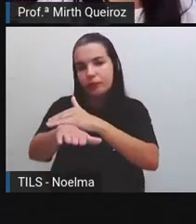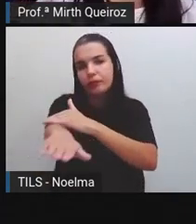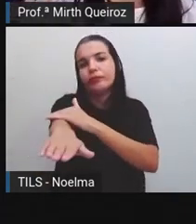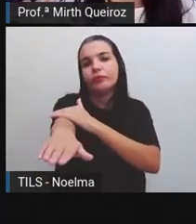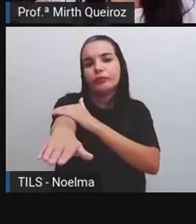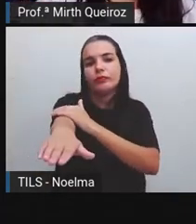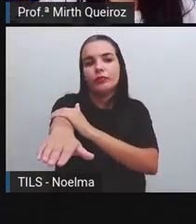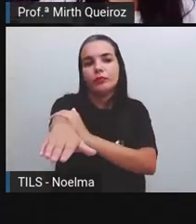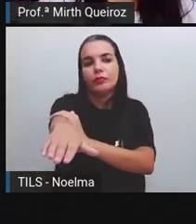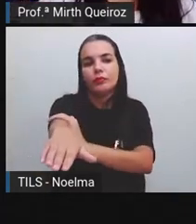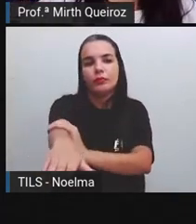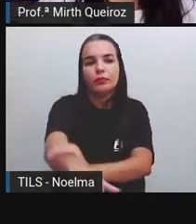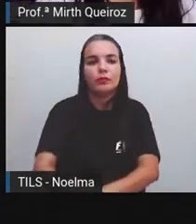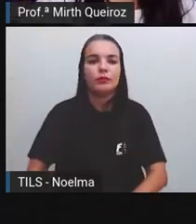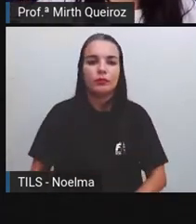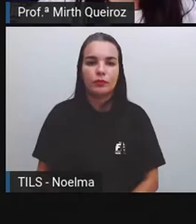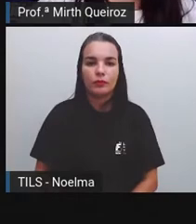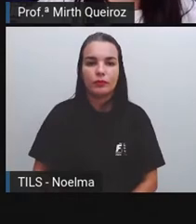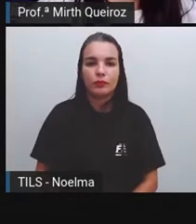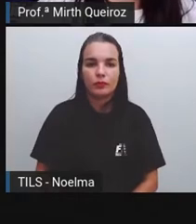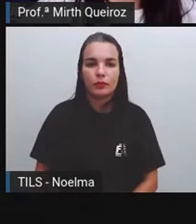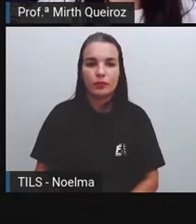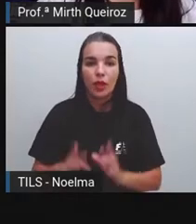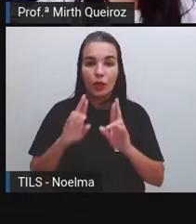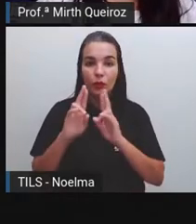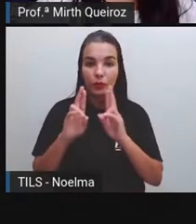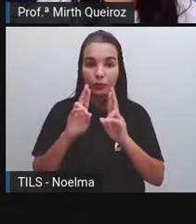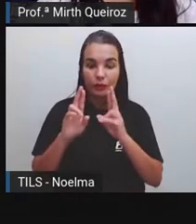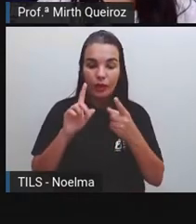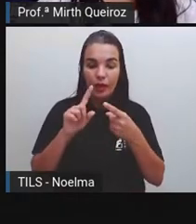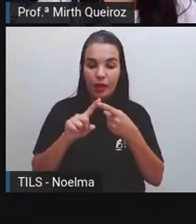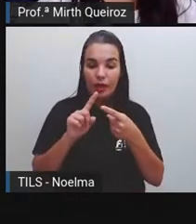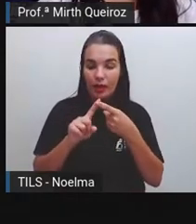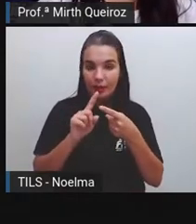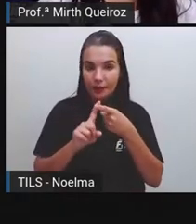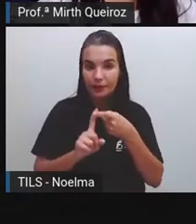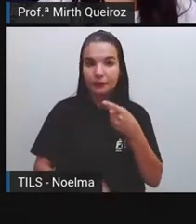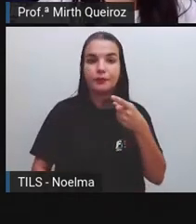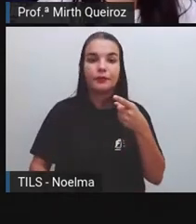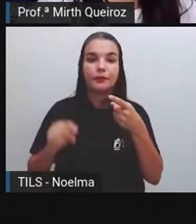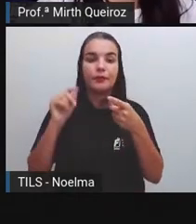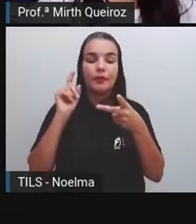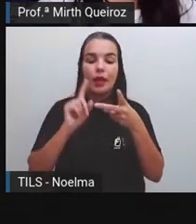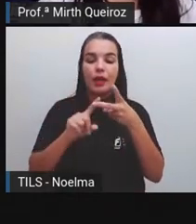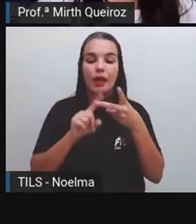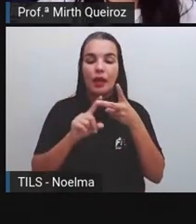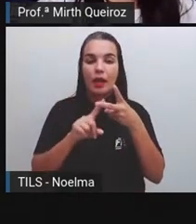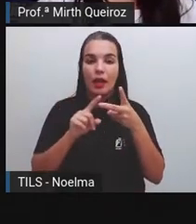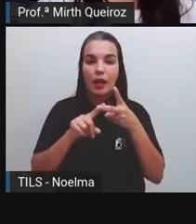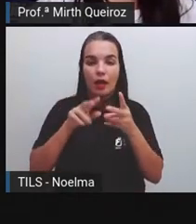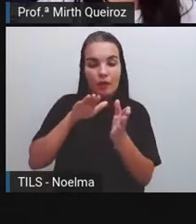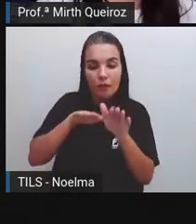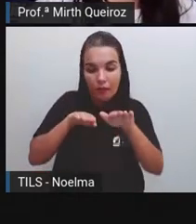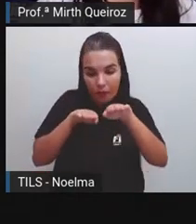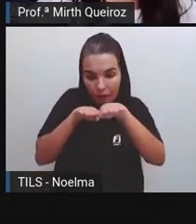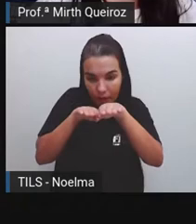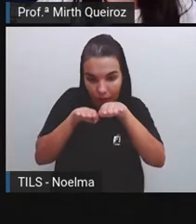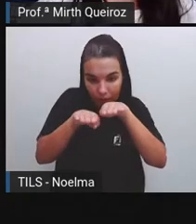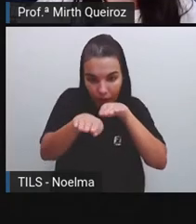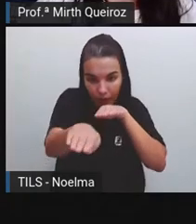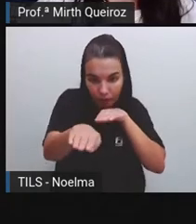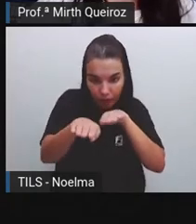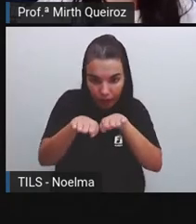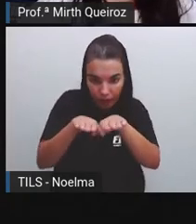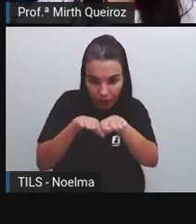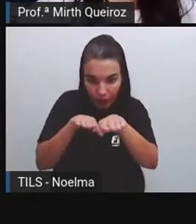em três grupos. Rodoviários são os que utilizam as rodovias, no caso, as ruas, as estradas,